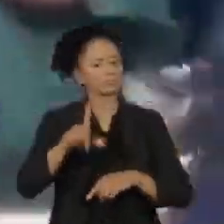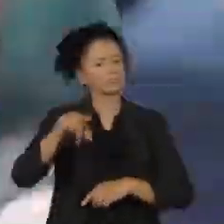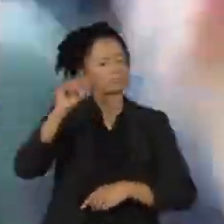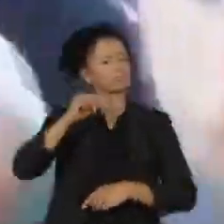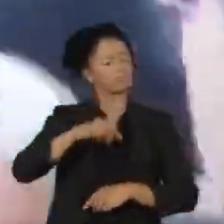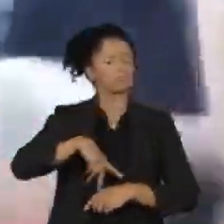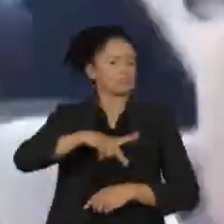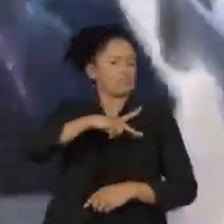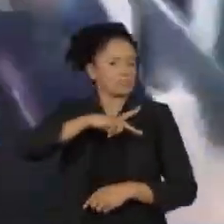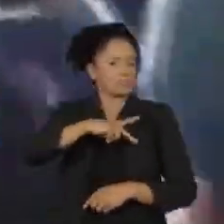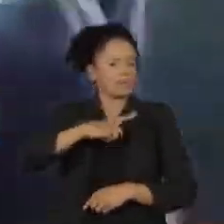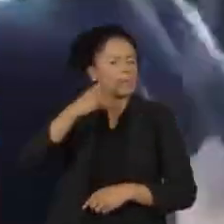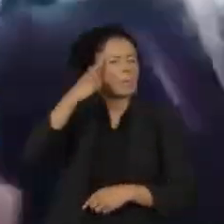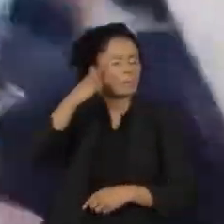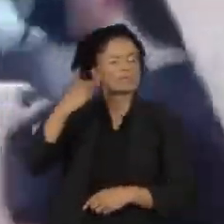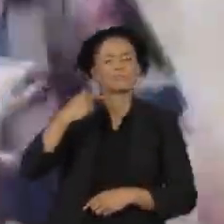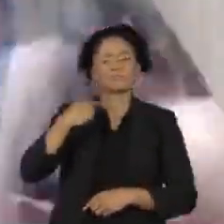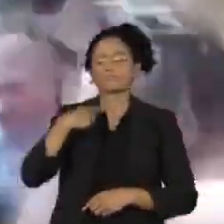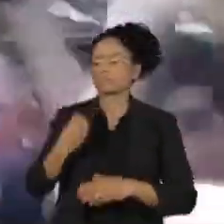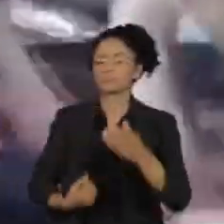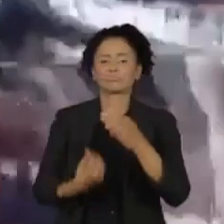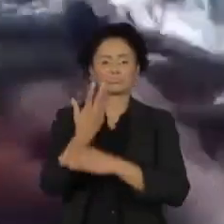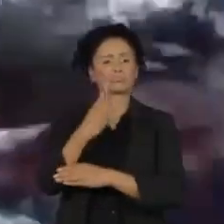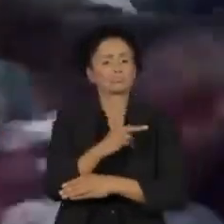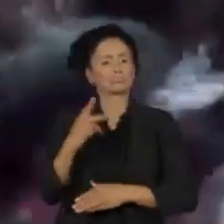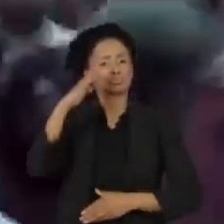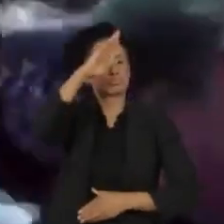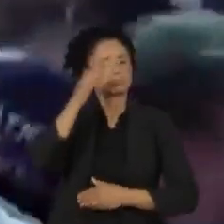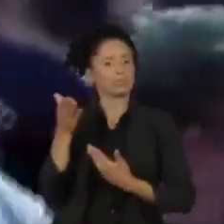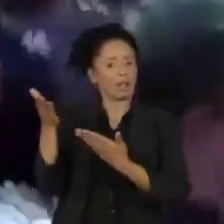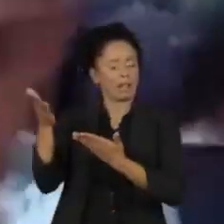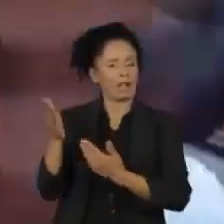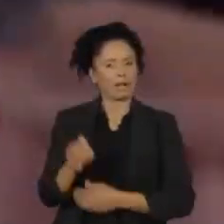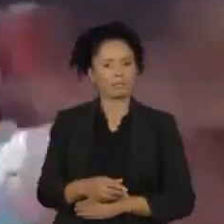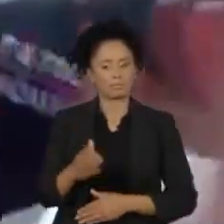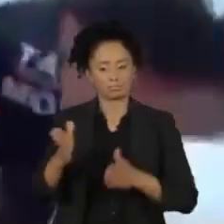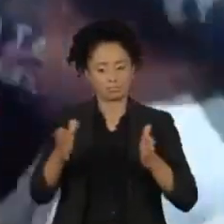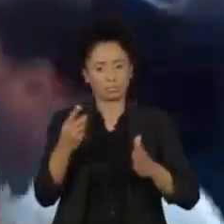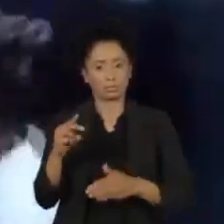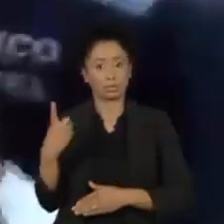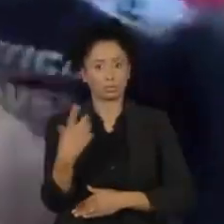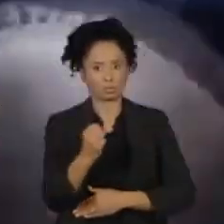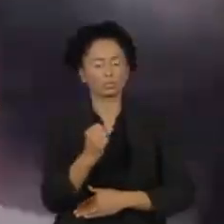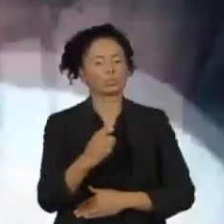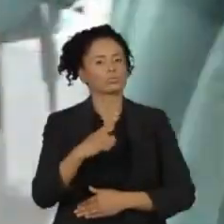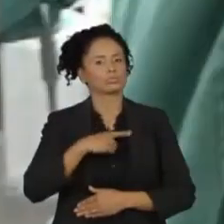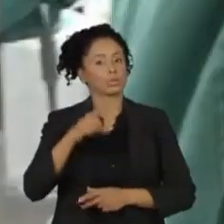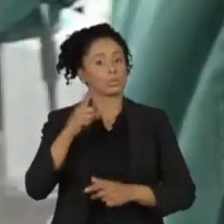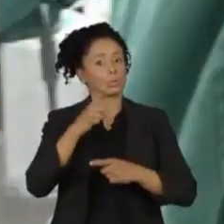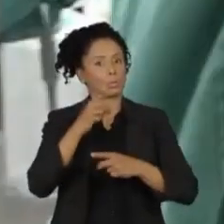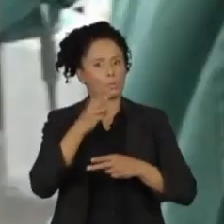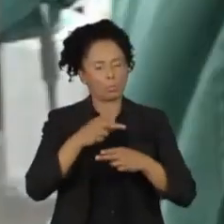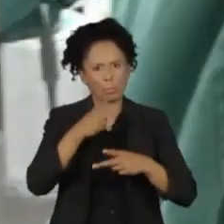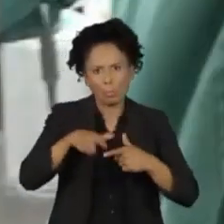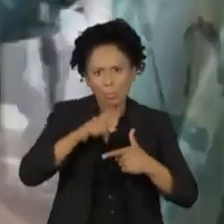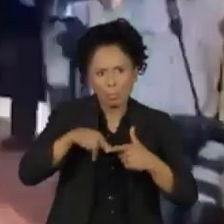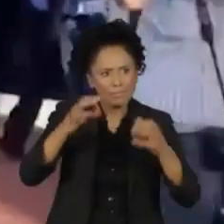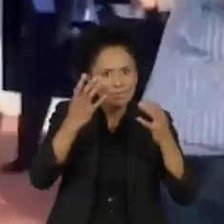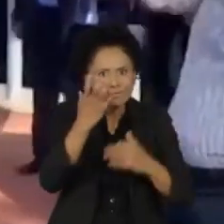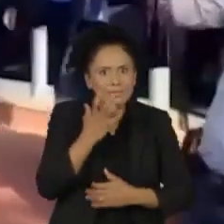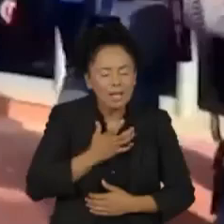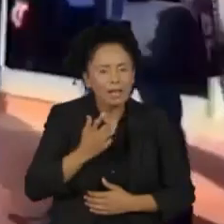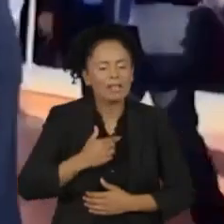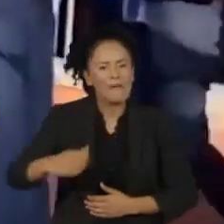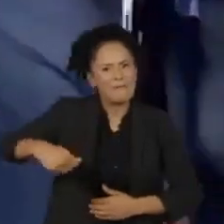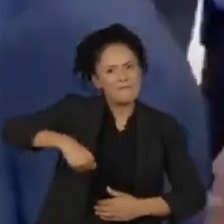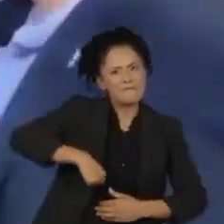considera que ali renasceu. Em 2018, após receber uma facada, passou por um doloroso processo de recuperação. Sem poder